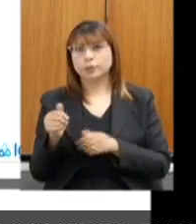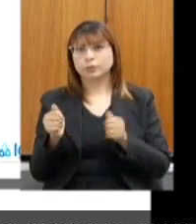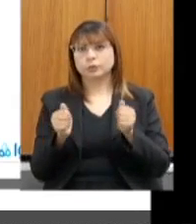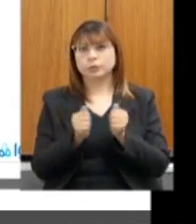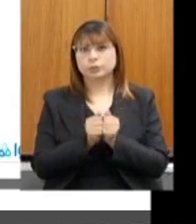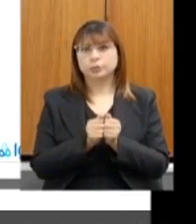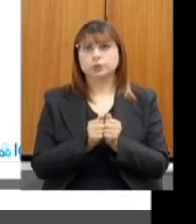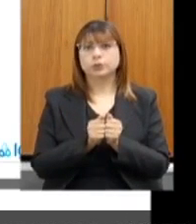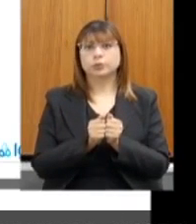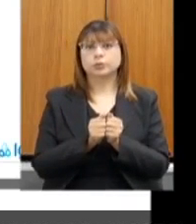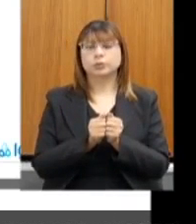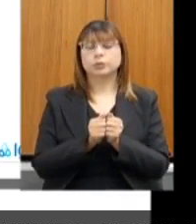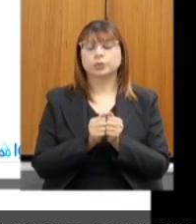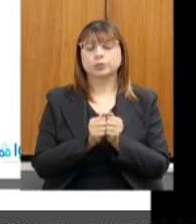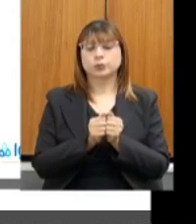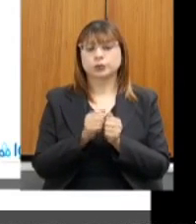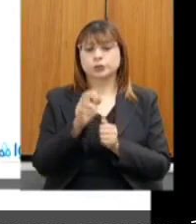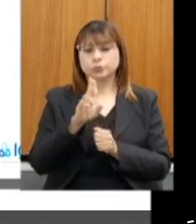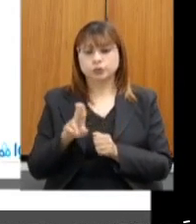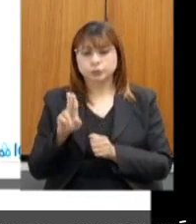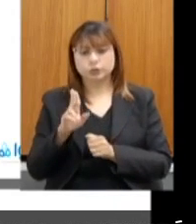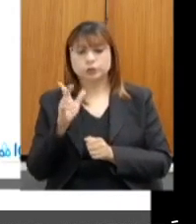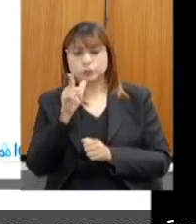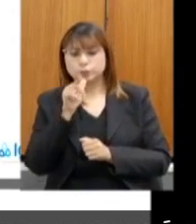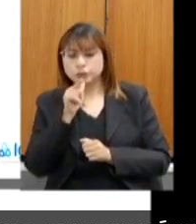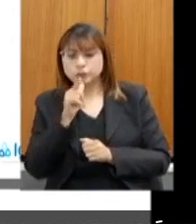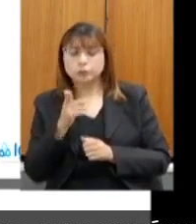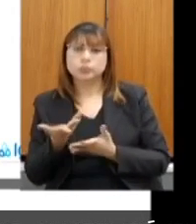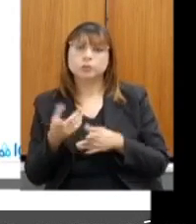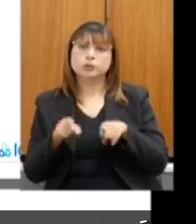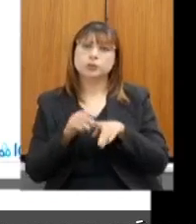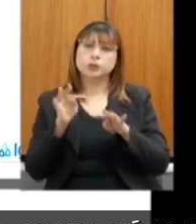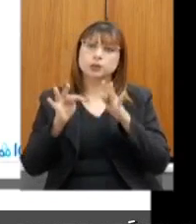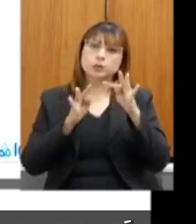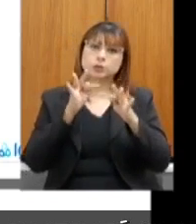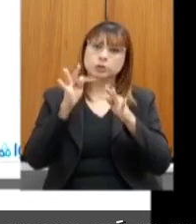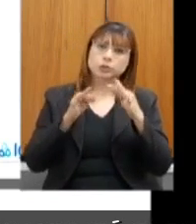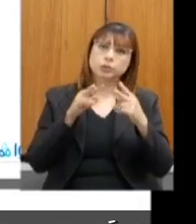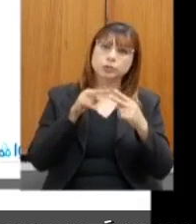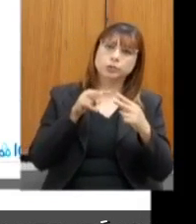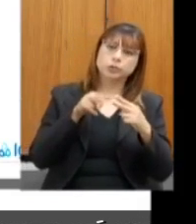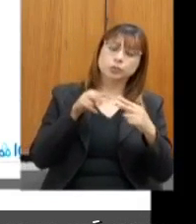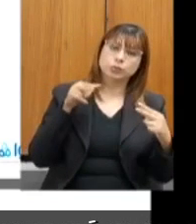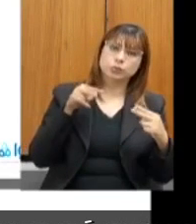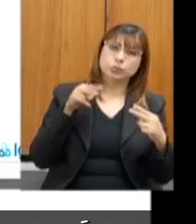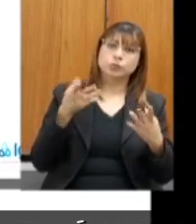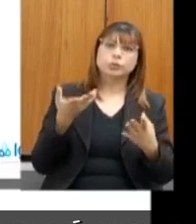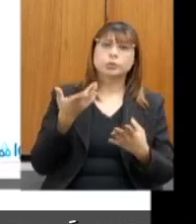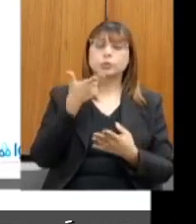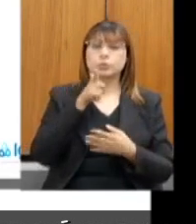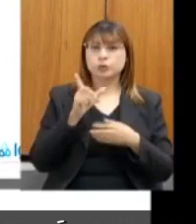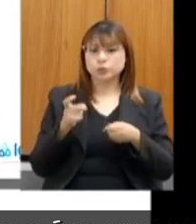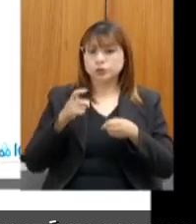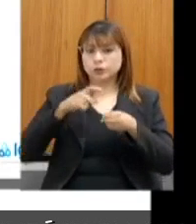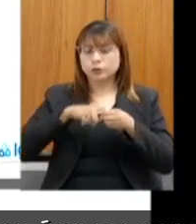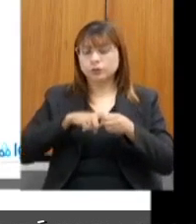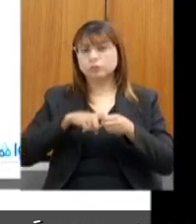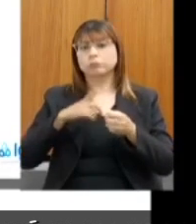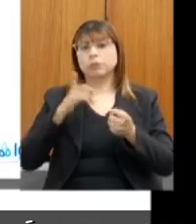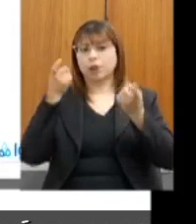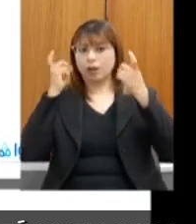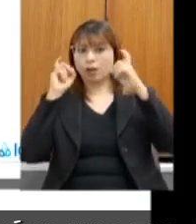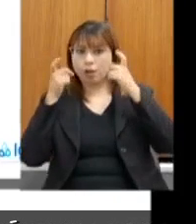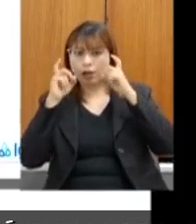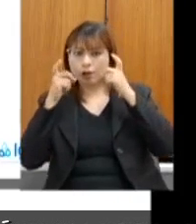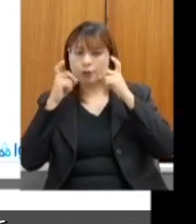Hídricos, mas, imediatamente, propiciamos, através da tecnologia de videoconferência, retomada dessas reuniões, para que também